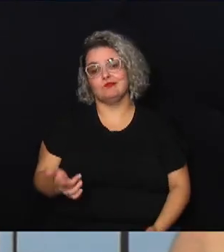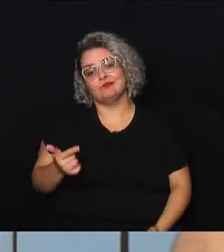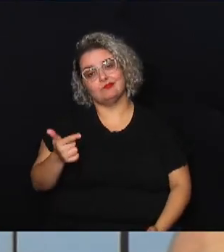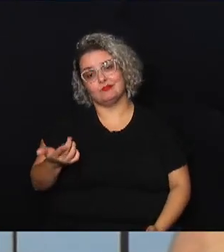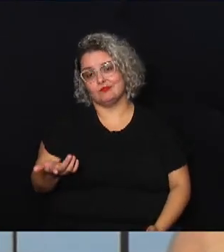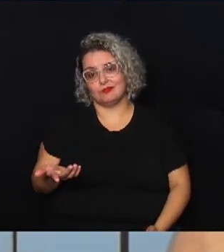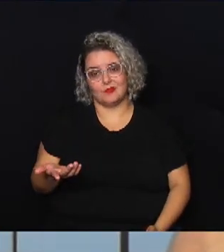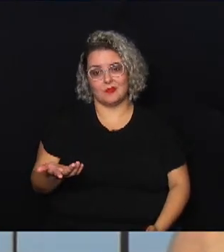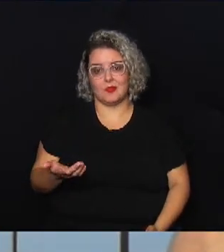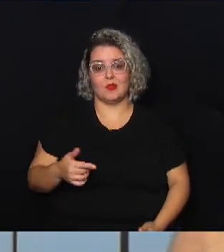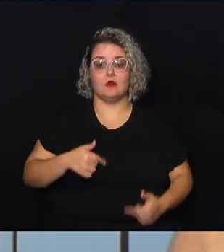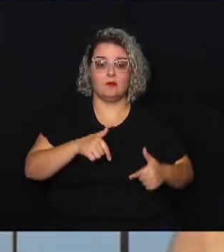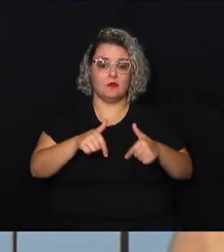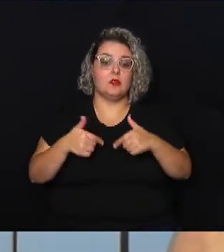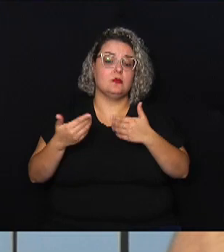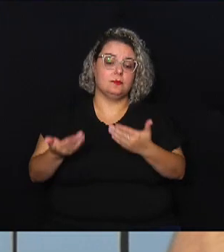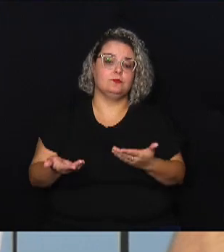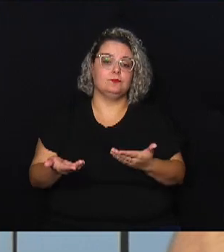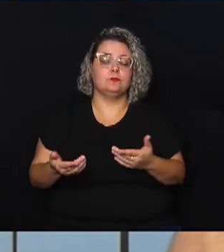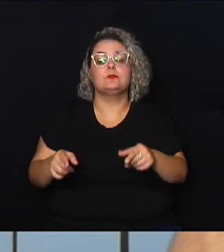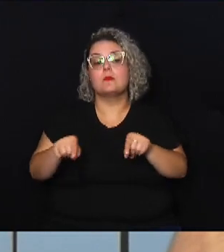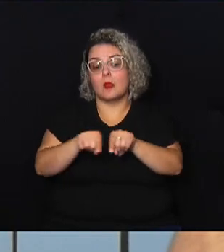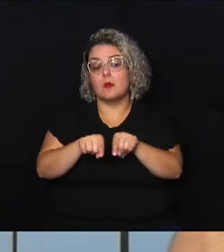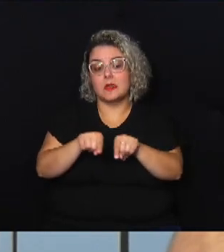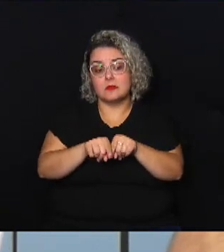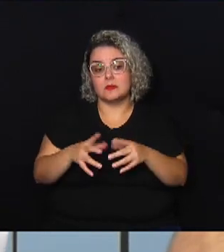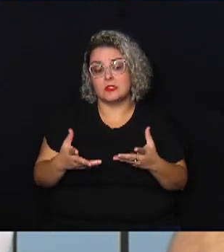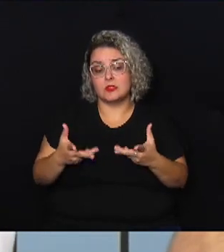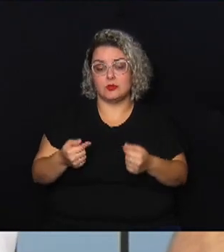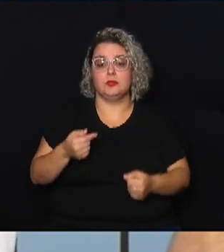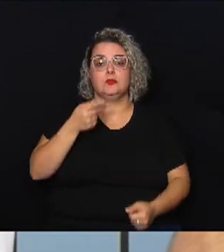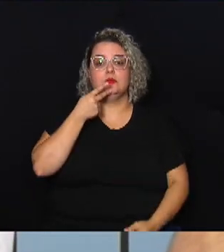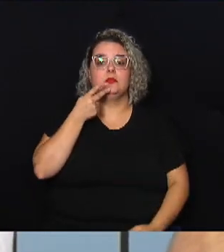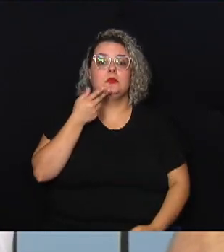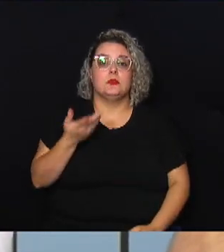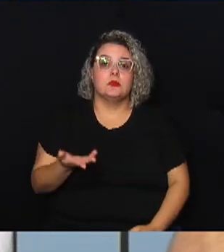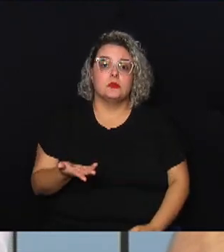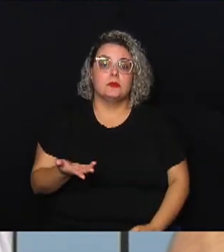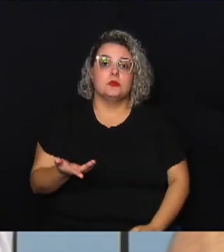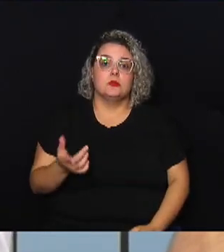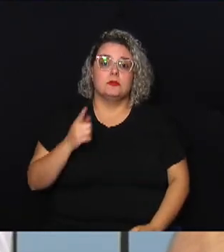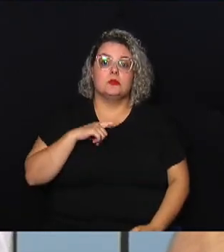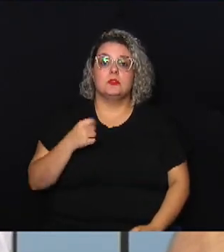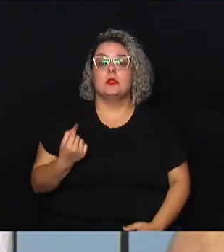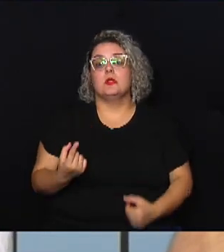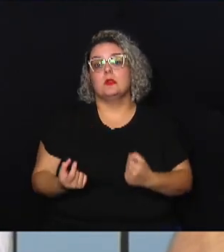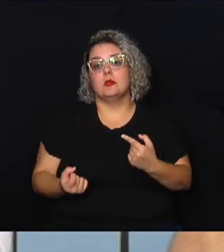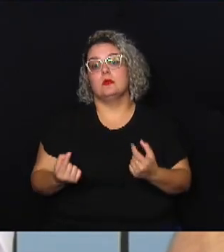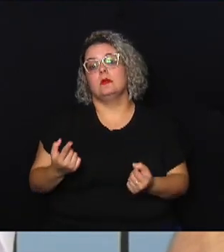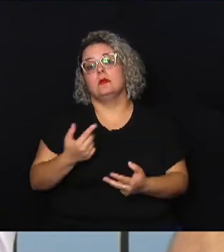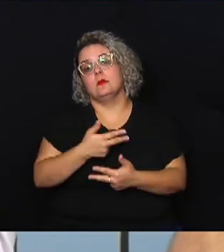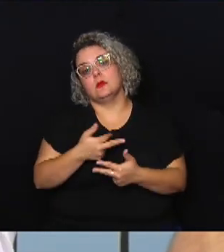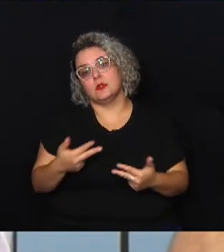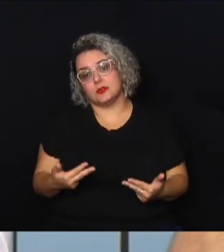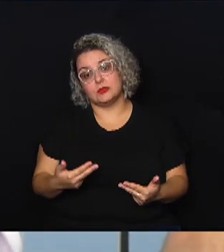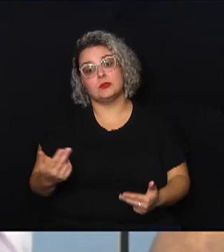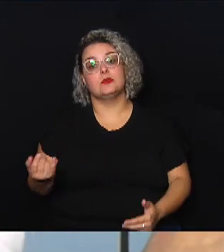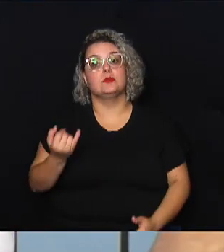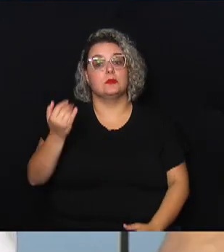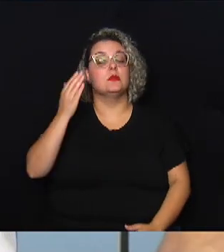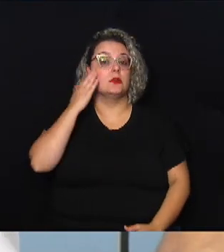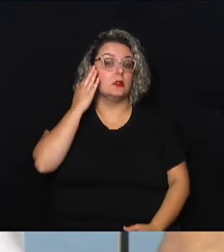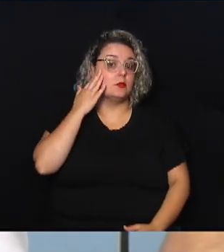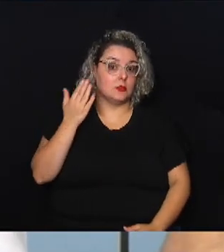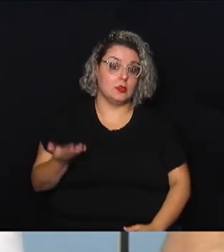vem sendo trabalhada mas ao mesmo tempo dentro que você mesmo falou a gente tem alguns aspectos também que é importante que as pessoas entendam